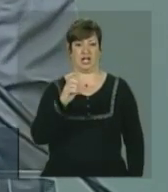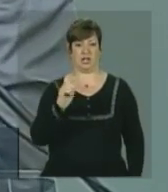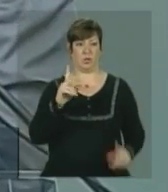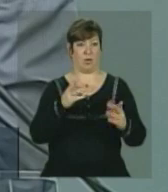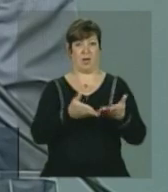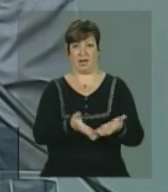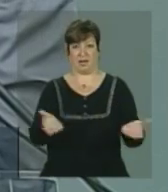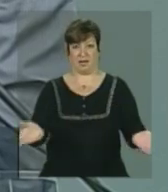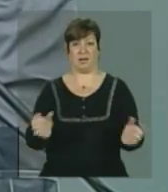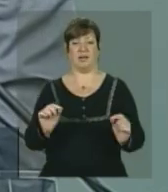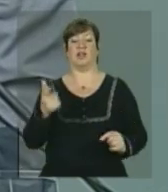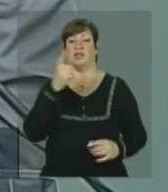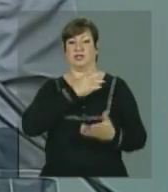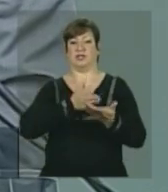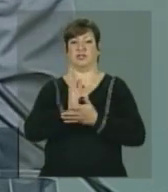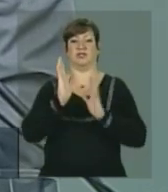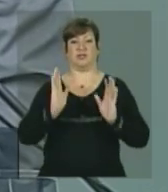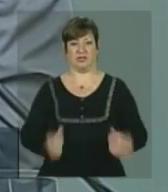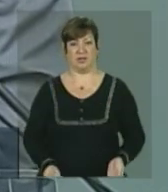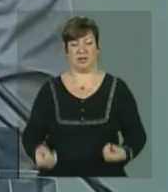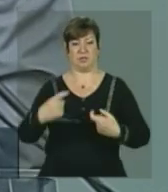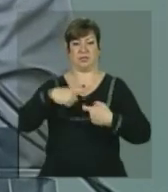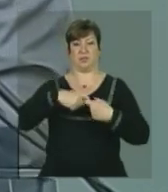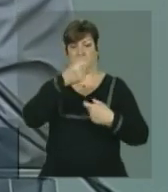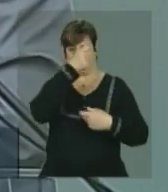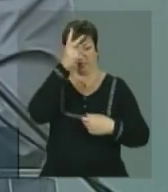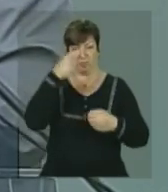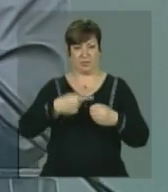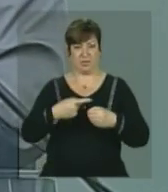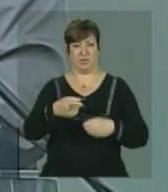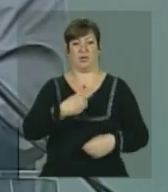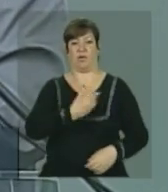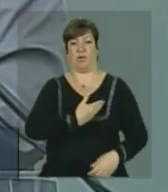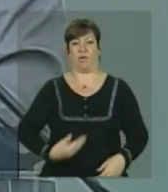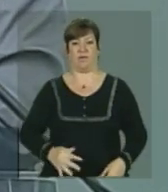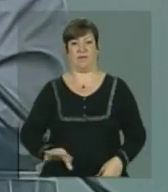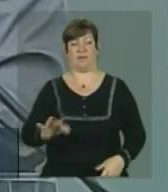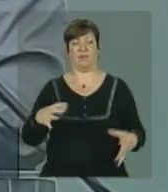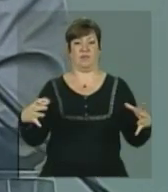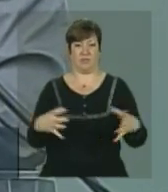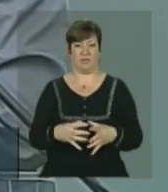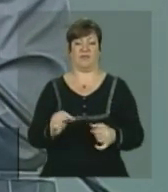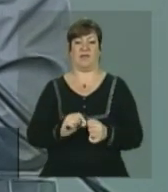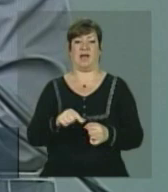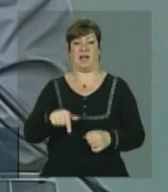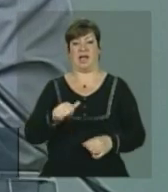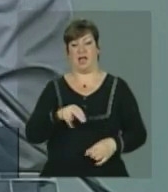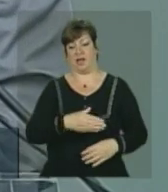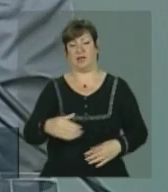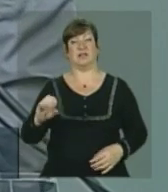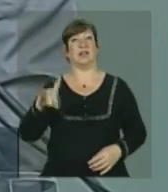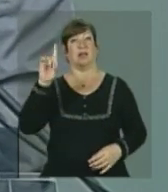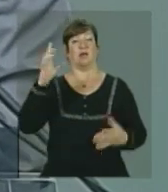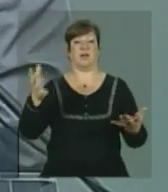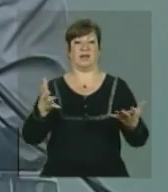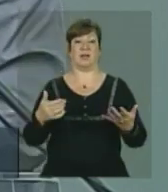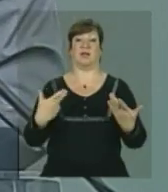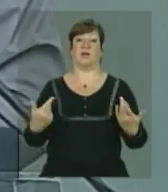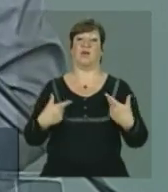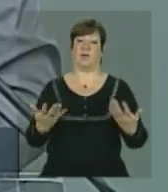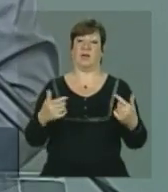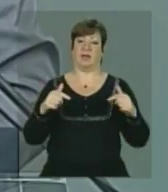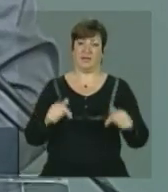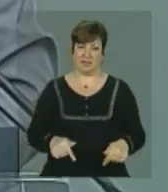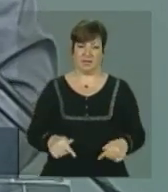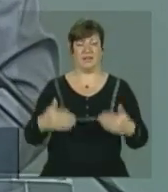com o recurso do governo federal, com parceria com o município, para realmente ser realizada ainda este ano, se Deus quiser. Então, eu quero aqui no